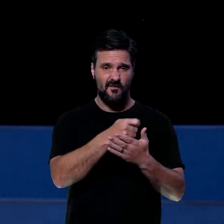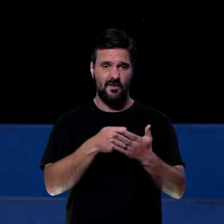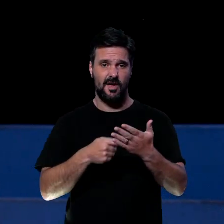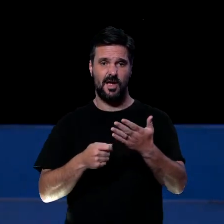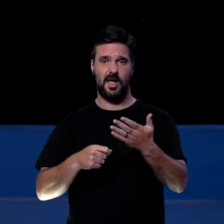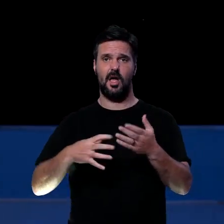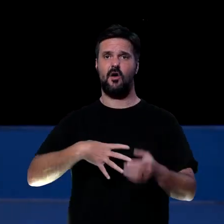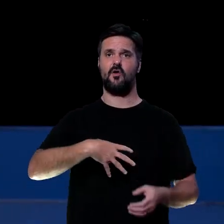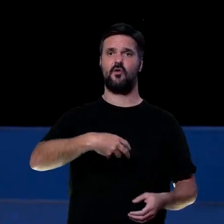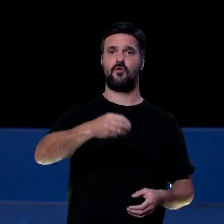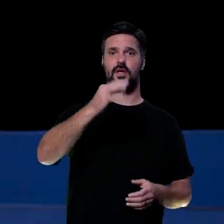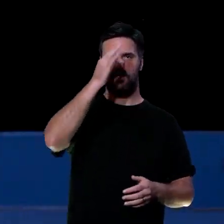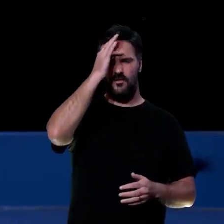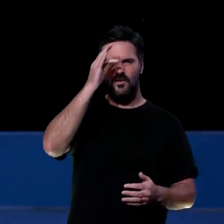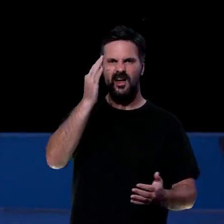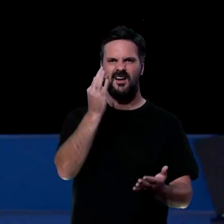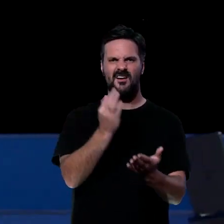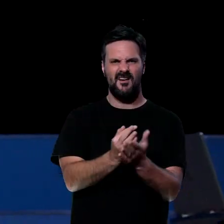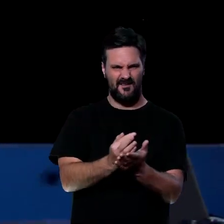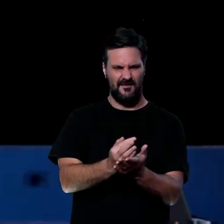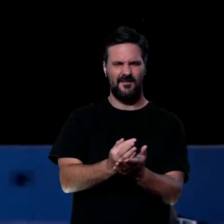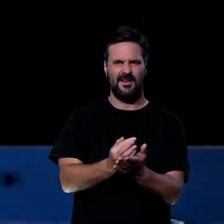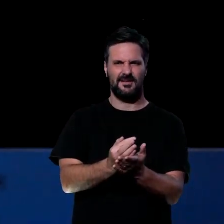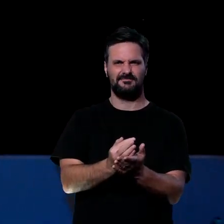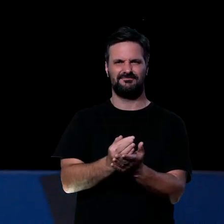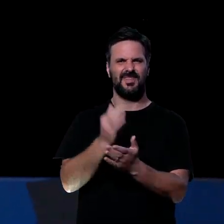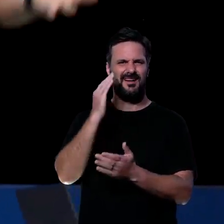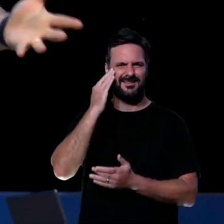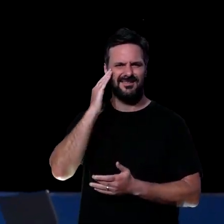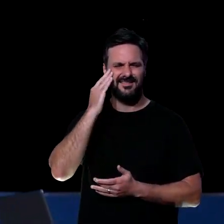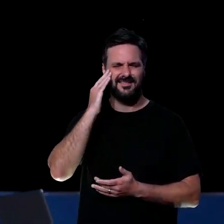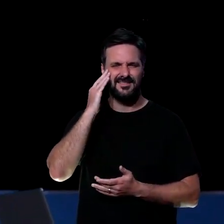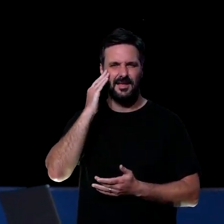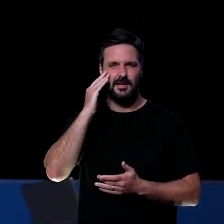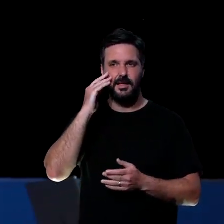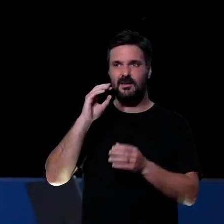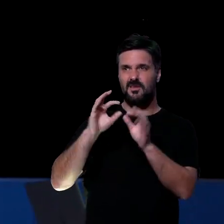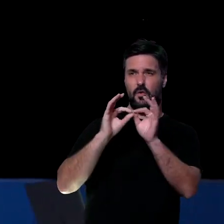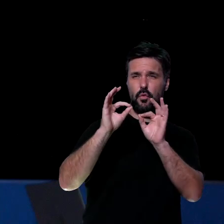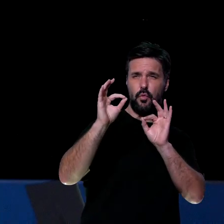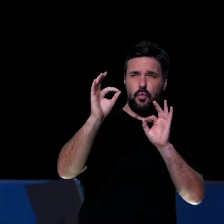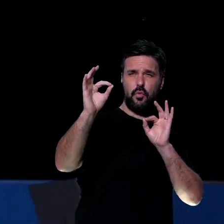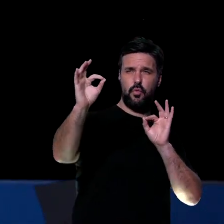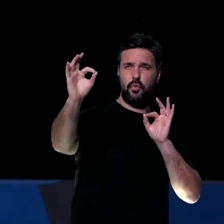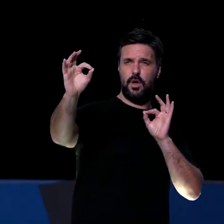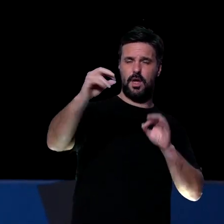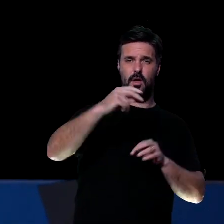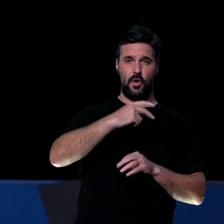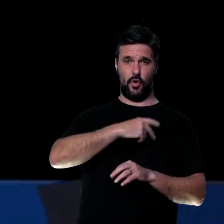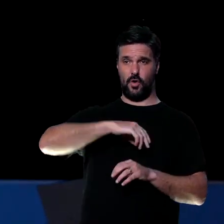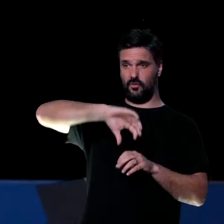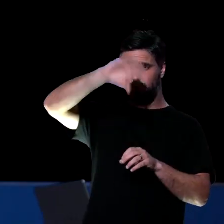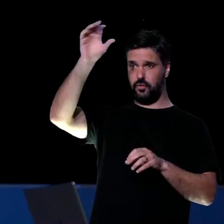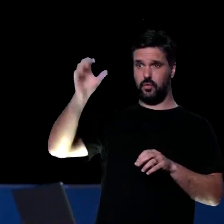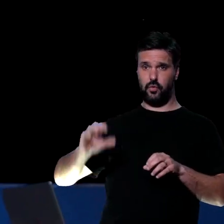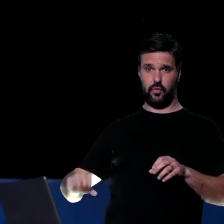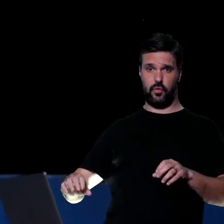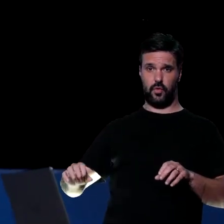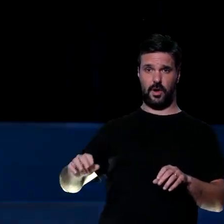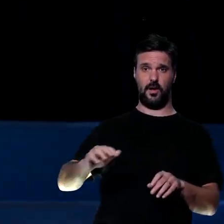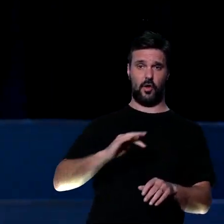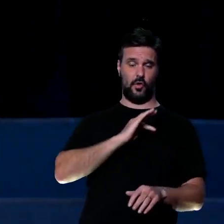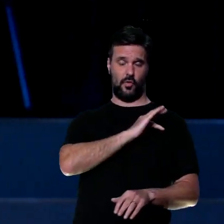que são os filhos da fé. Ele estava escrevendo isso aqui pra pastorear à distância a igreja. Os filipenses. Então quando ele